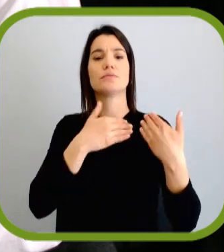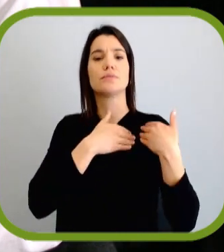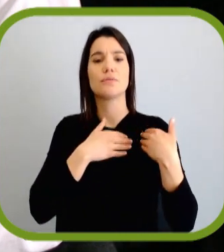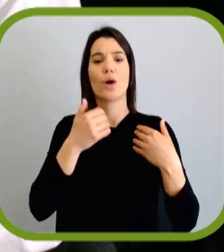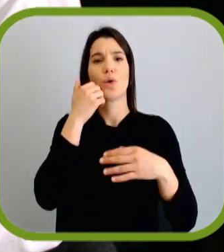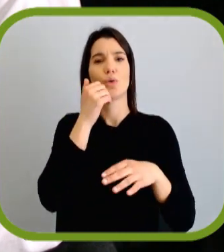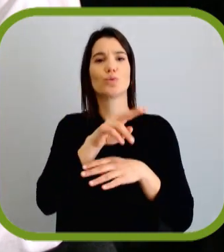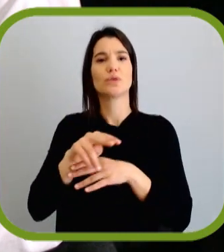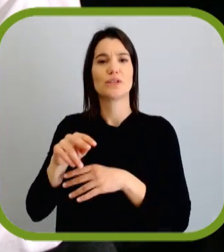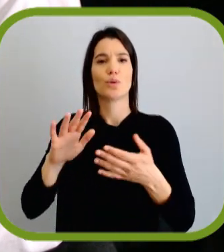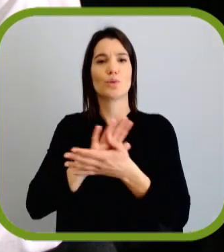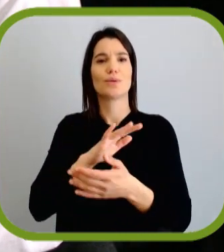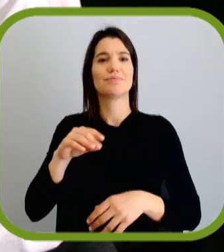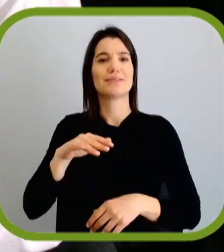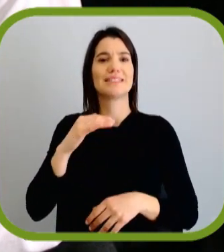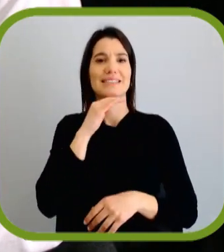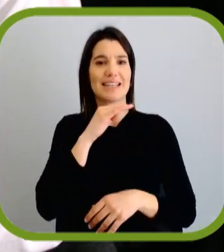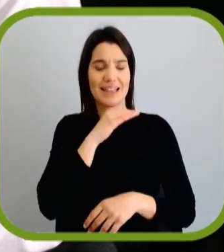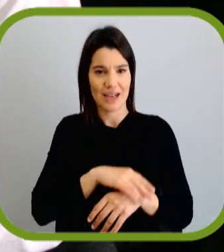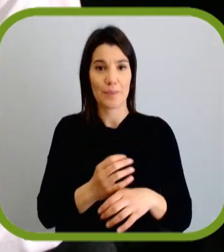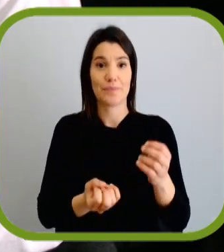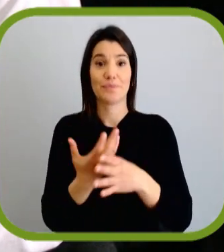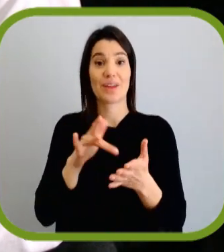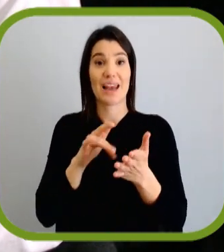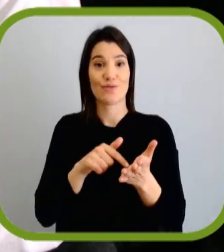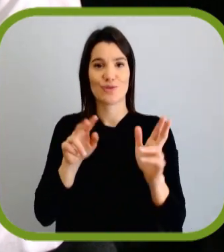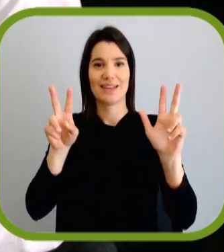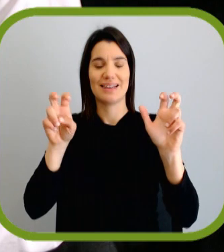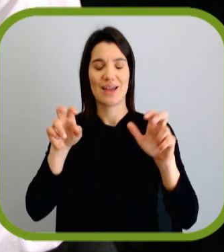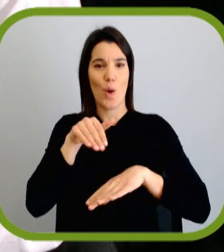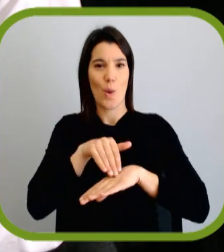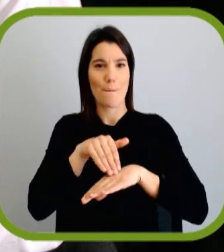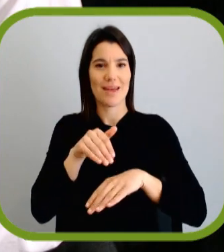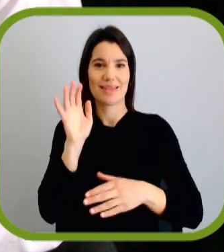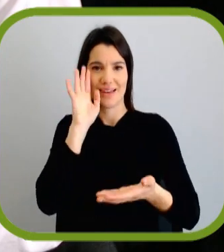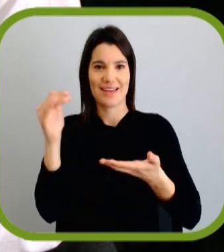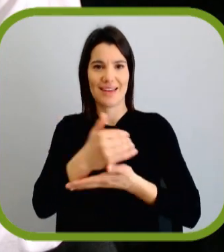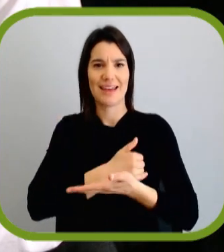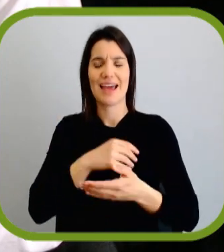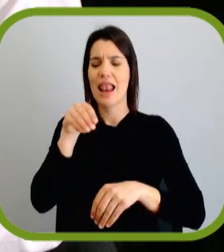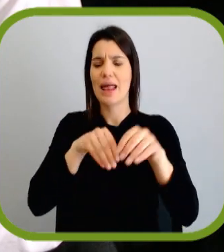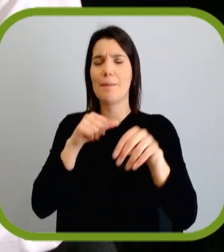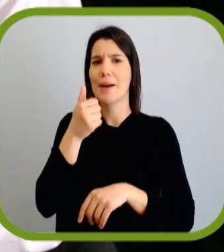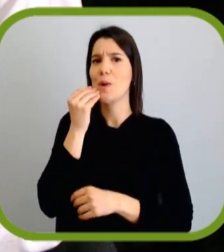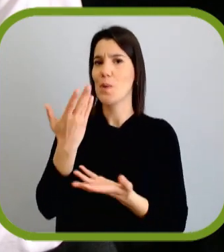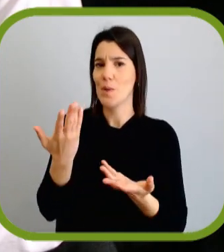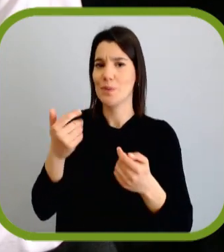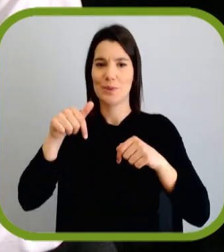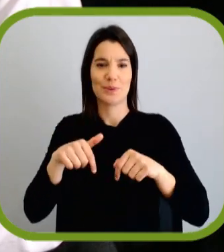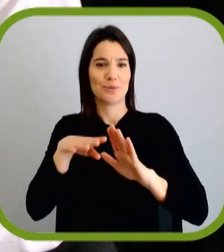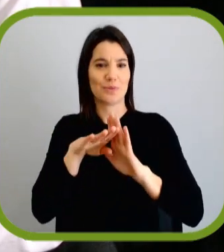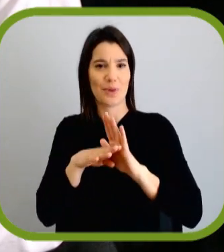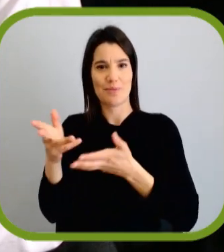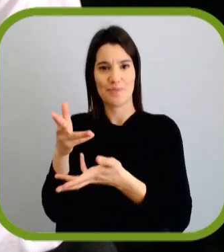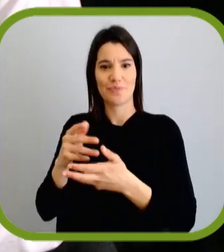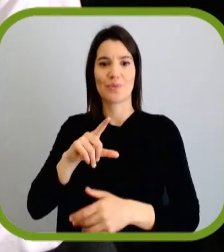responsável pelo News Museum em Sintra. É autor dos livros Comentem as Sondagens e Como Perder uma Eleição. Hoje,